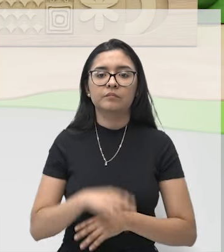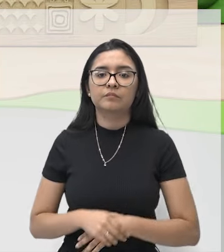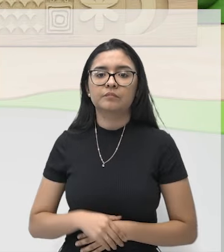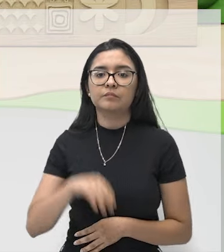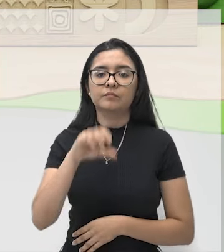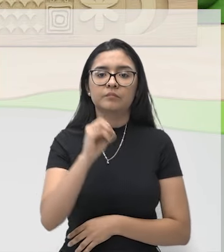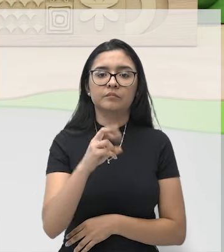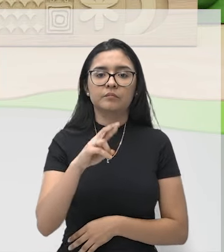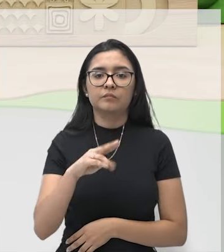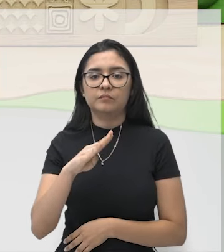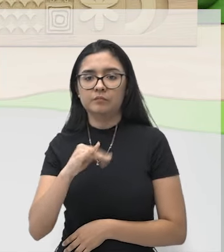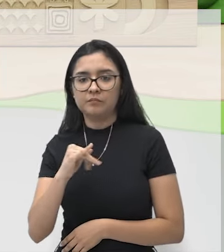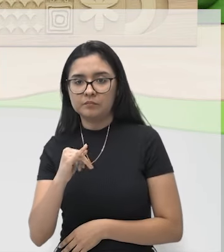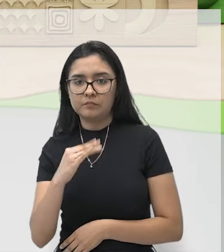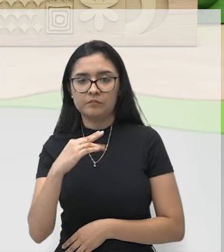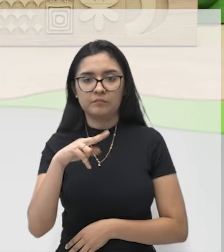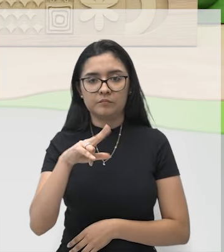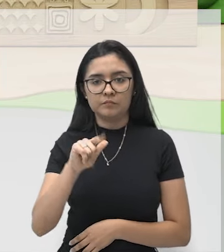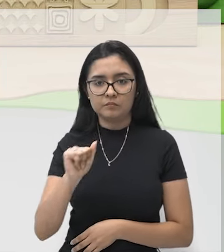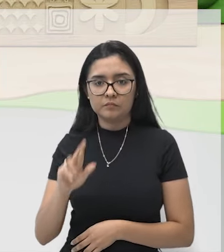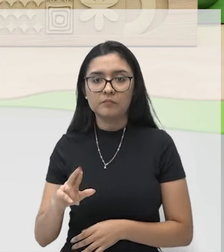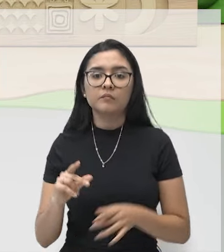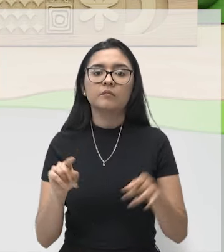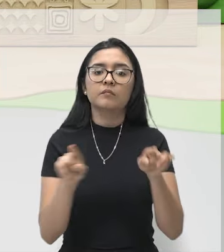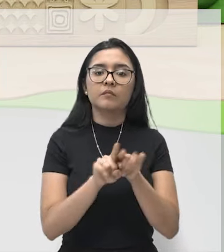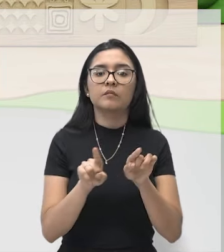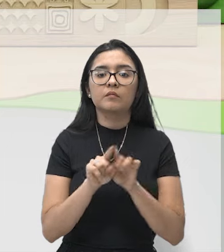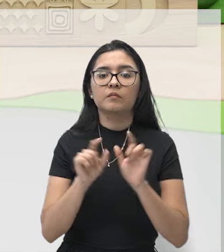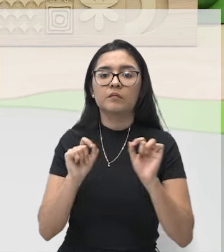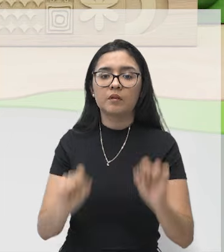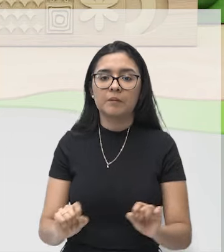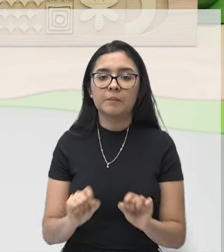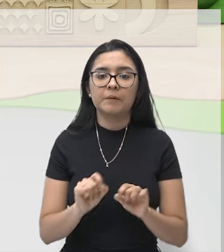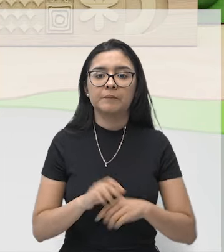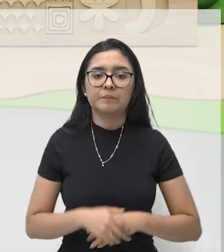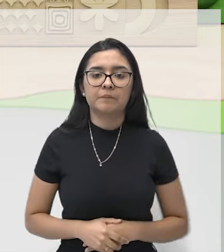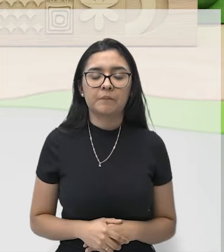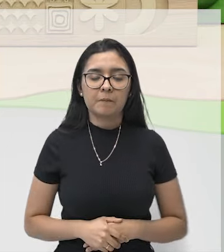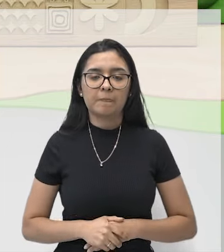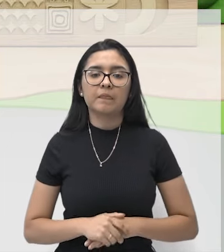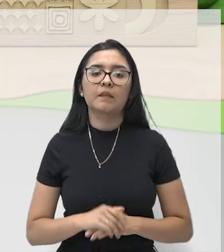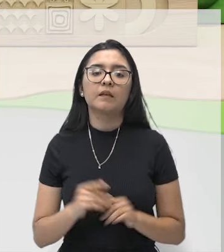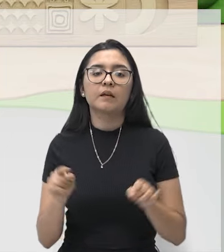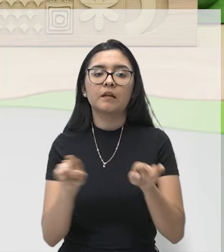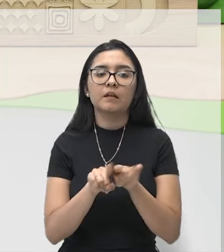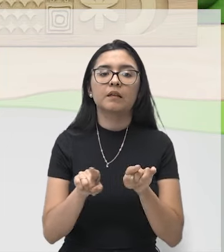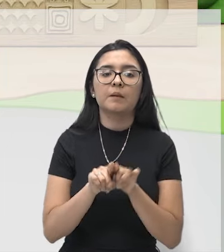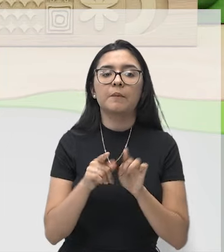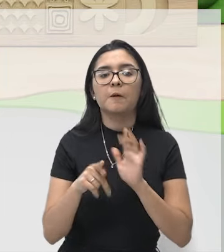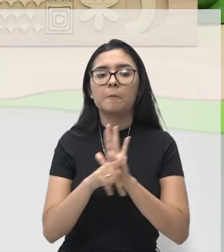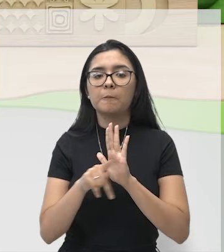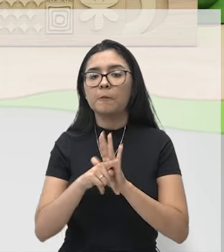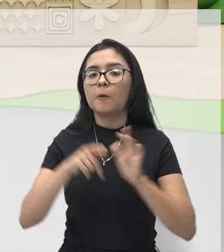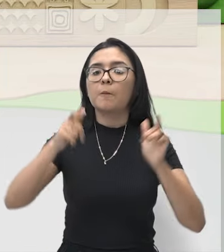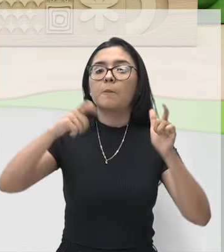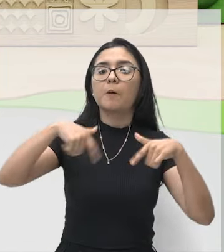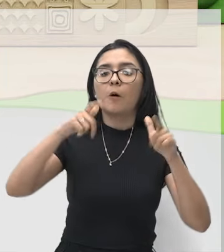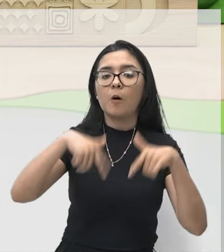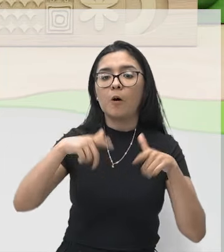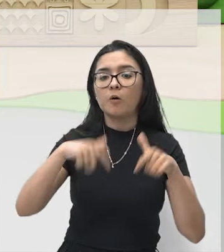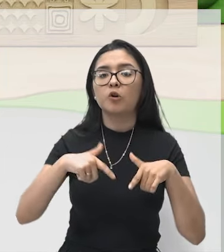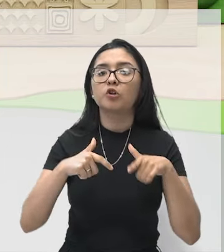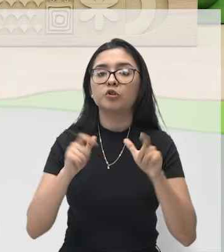nunca esqueceu da sua aula de anatomia. Que é o quê? Que gruda, que cruza aqui, ó. Da